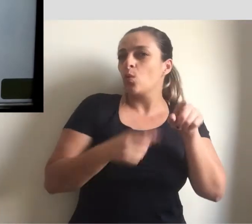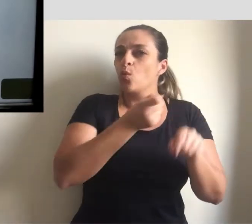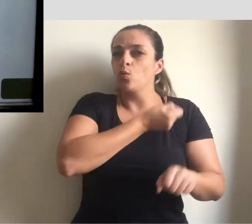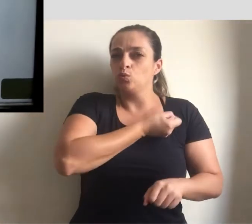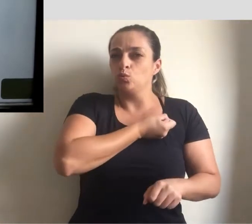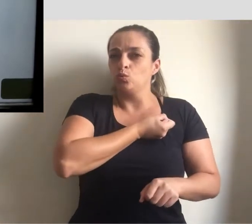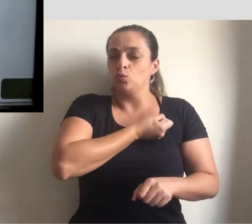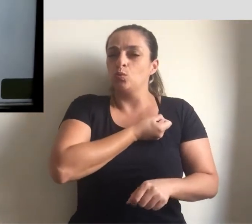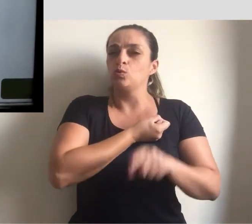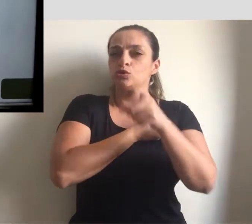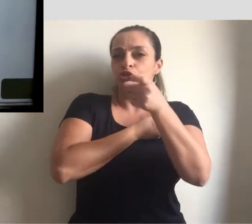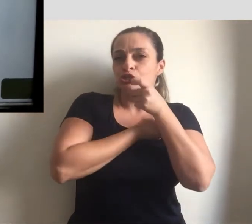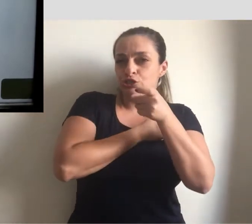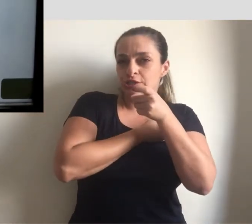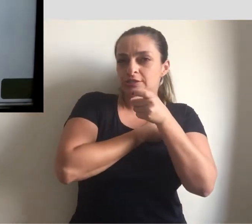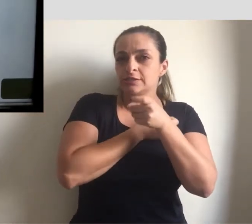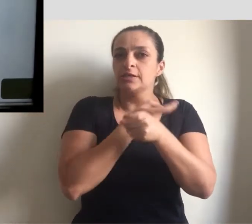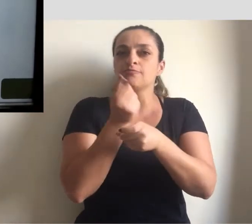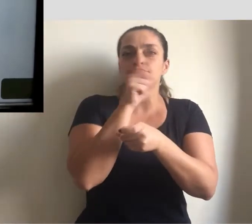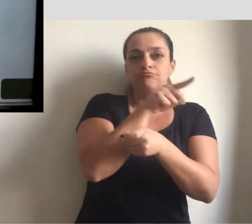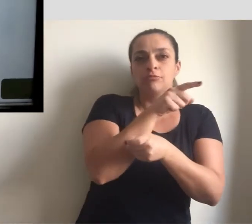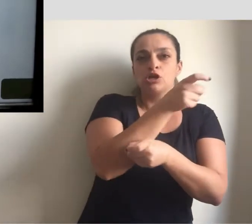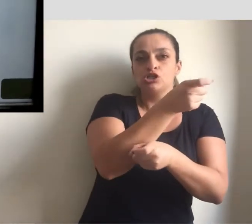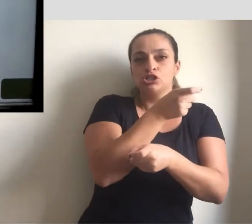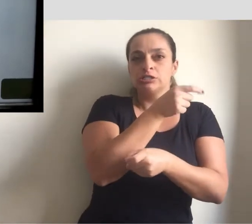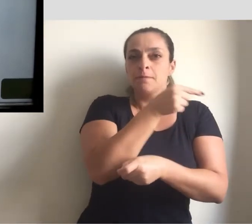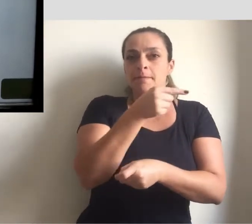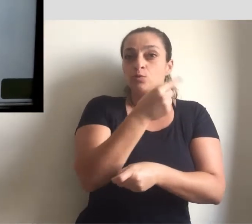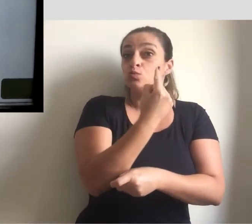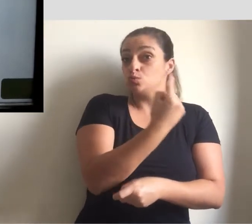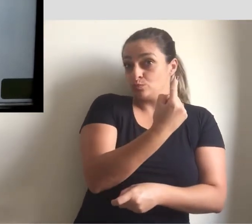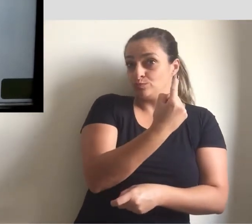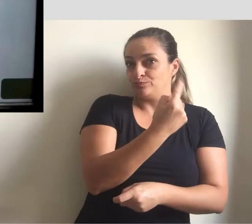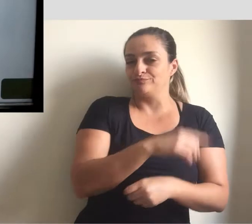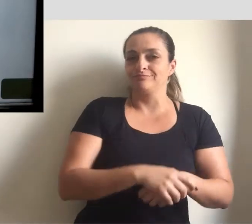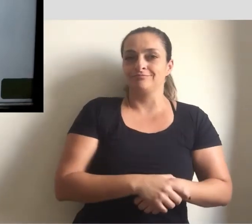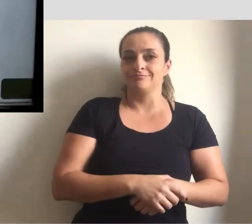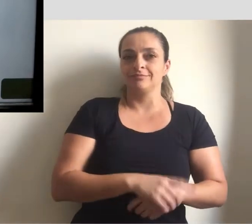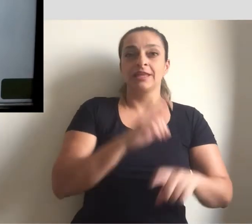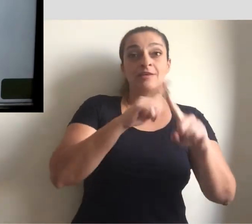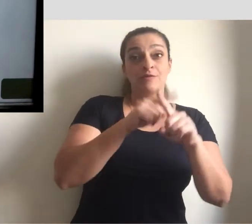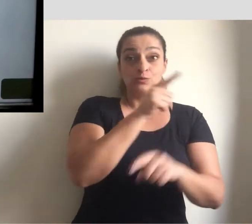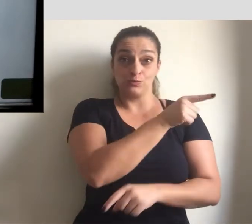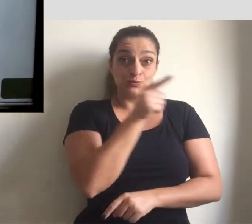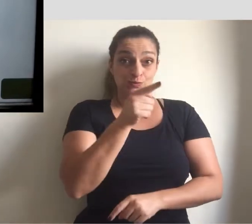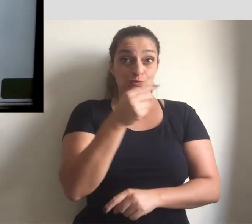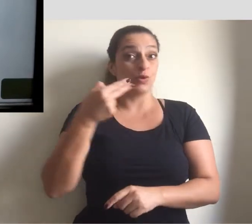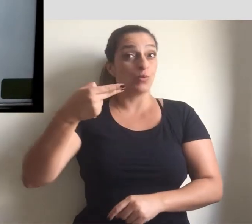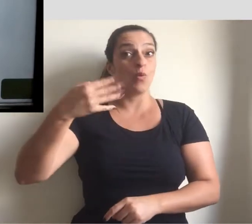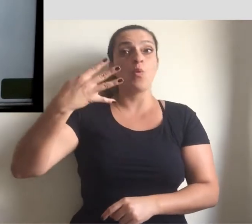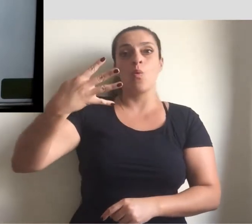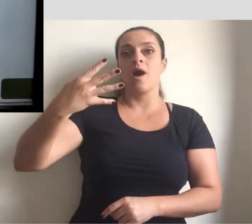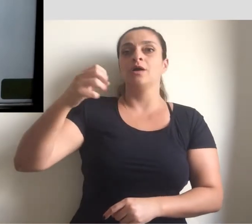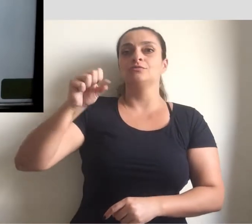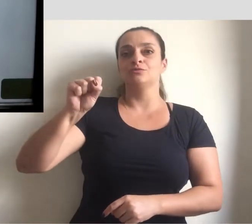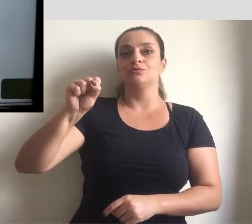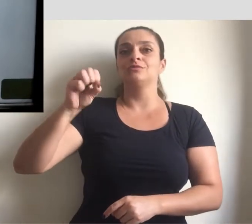o seu antecessor é x menos 1 e esse produto é 4